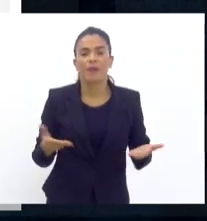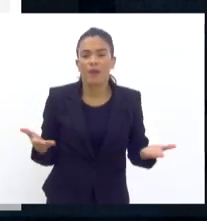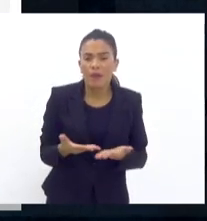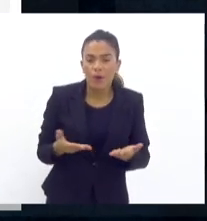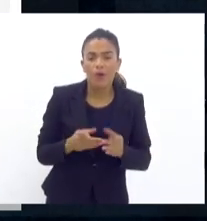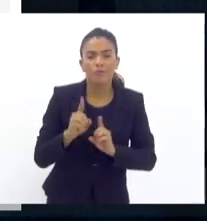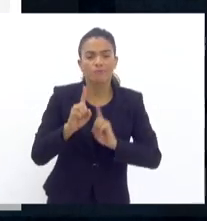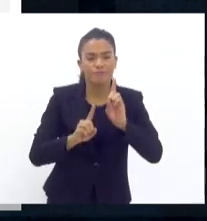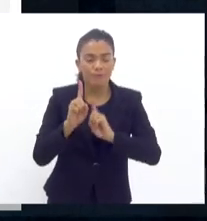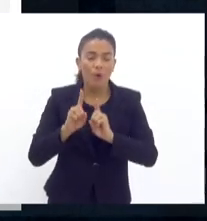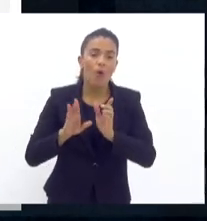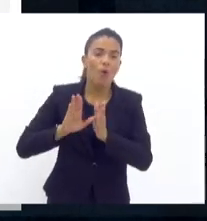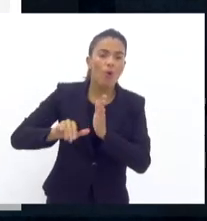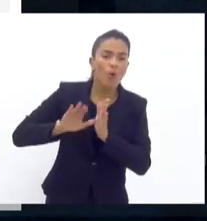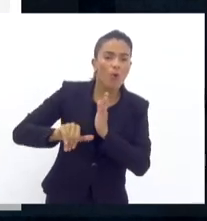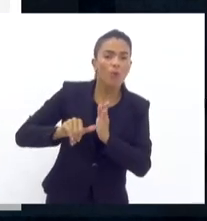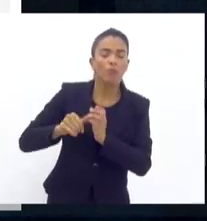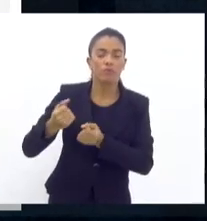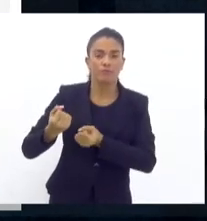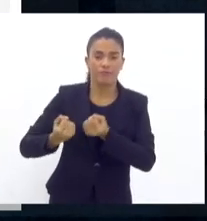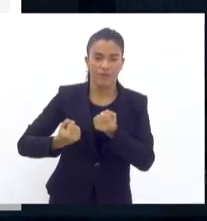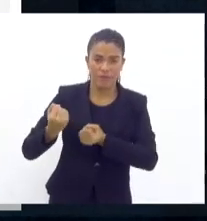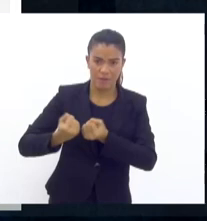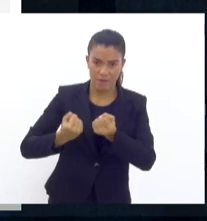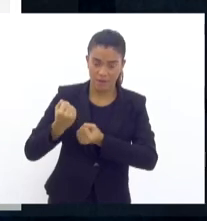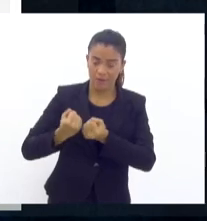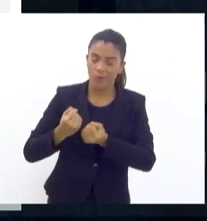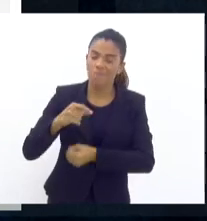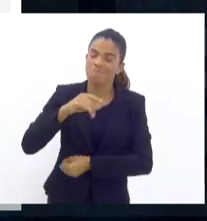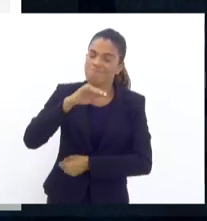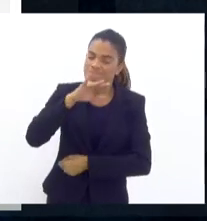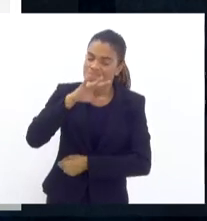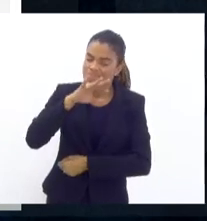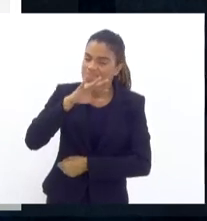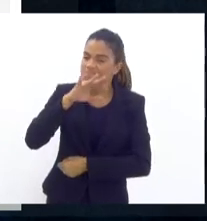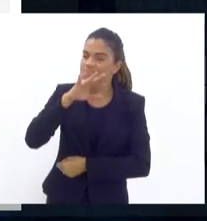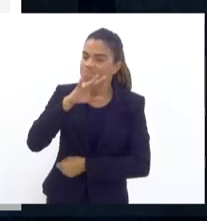roubo de veículos. Grande mazela da área do 41º.